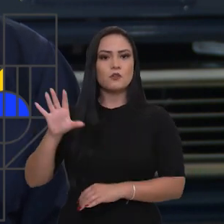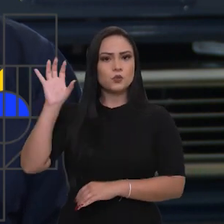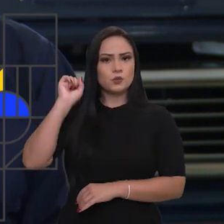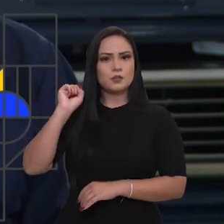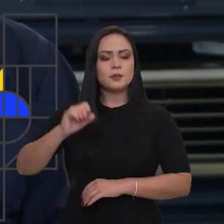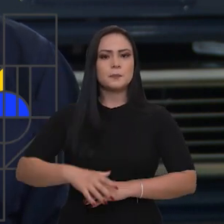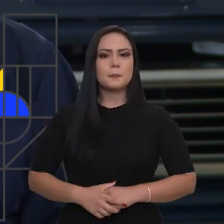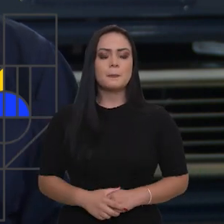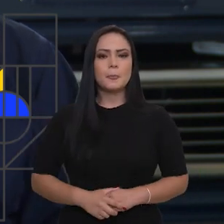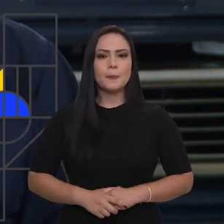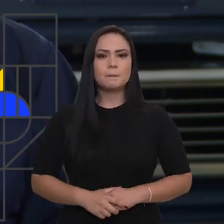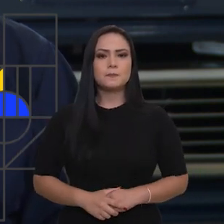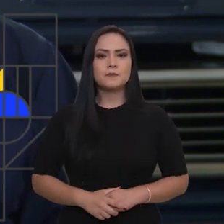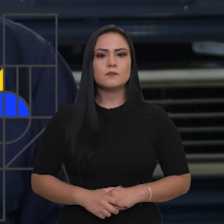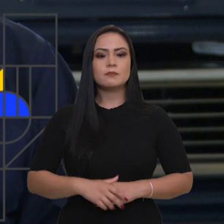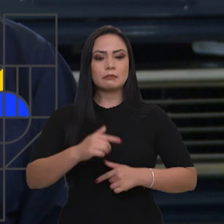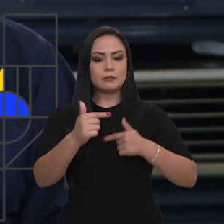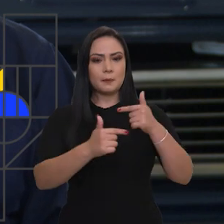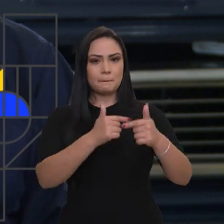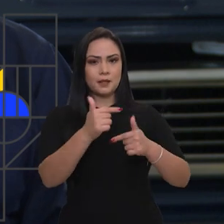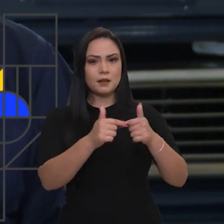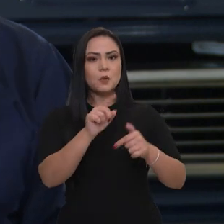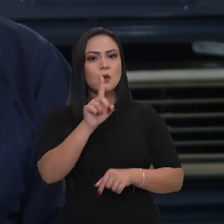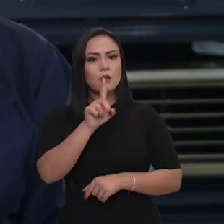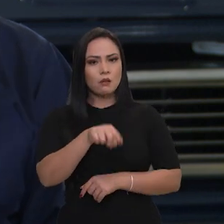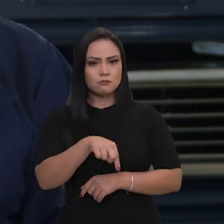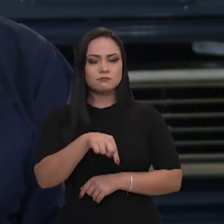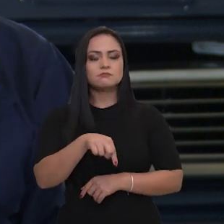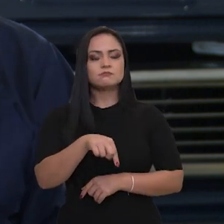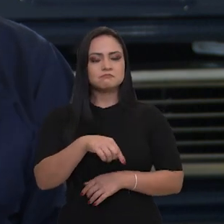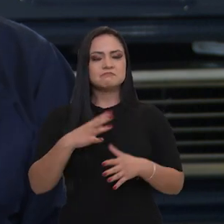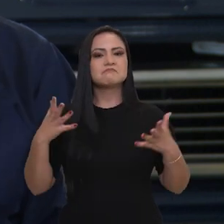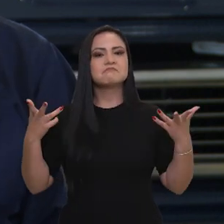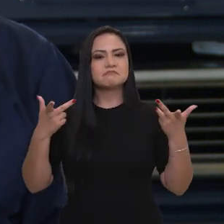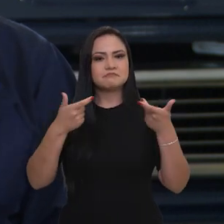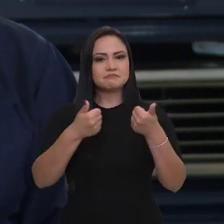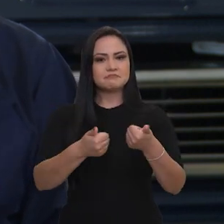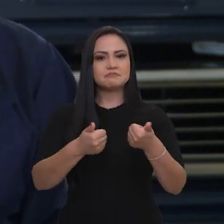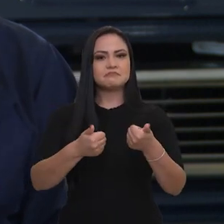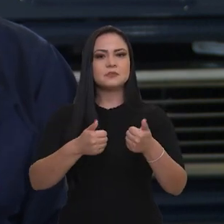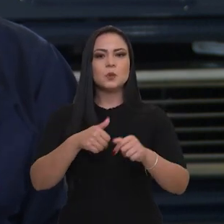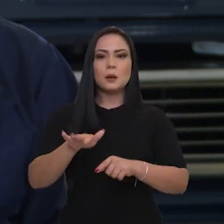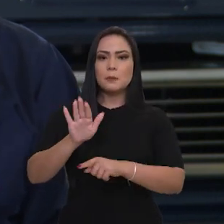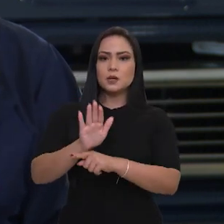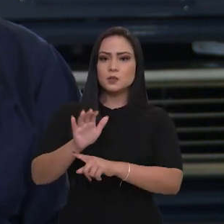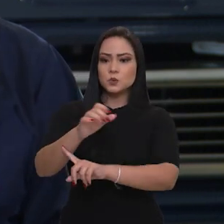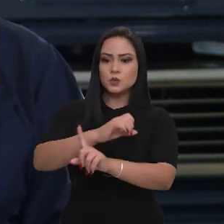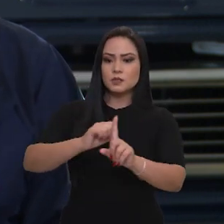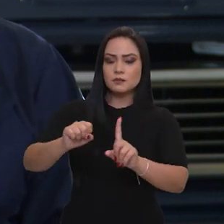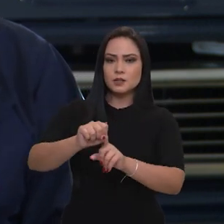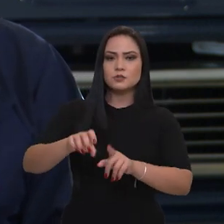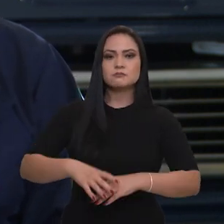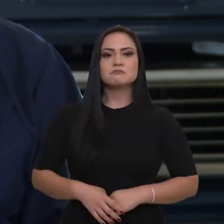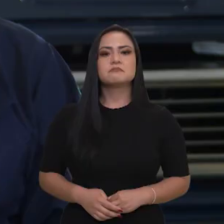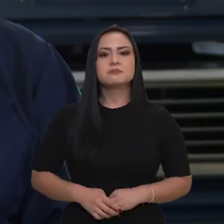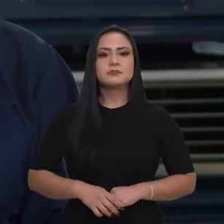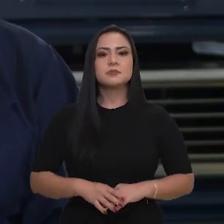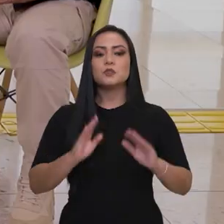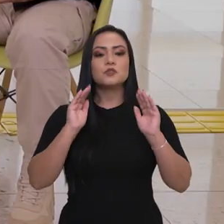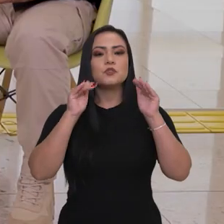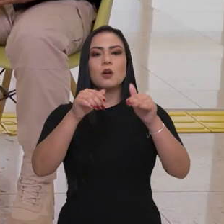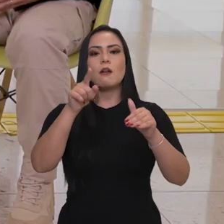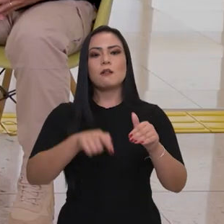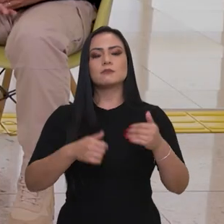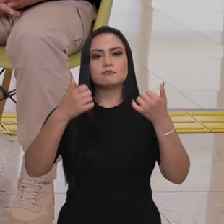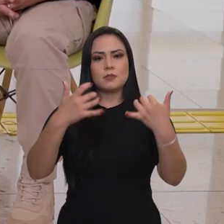trabalho é, sim, melhorado com a colaboração da sociedade, que, afinal de contas, é a razão da Polícia Rodoviária existir,